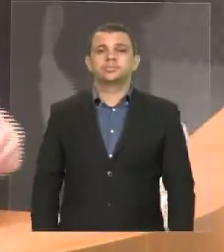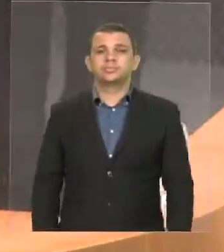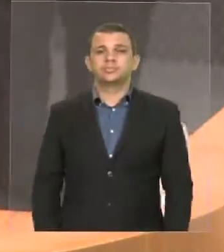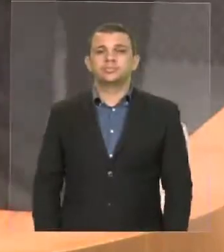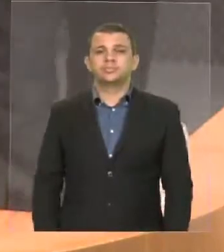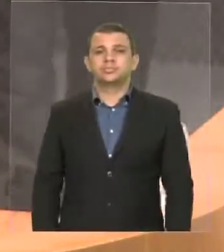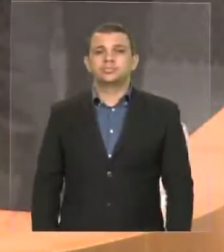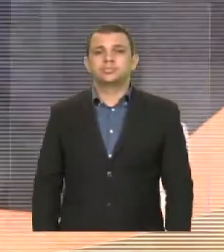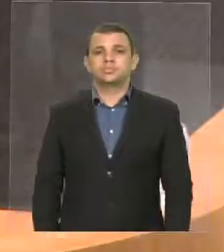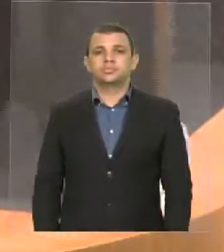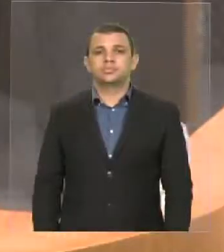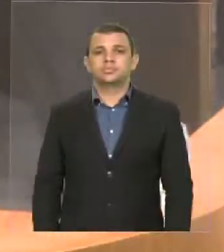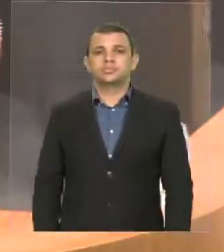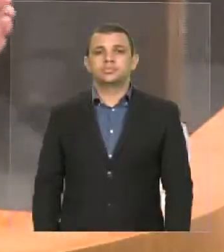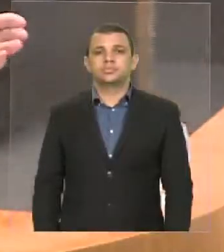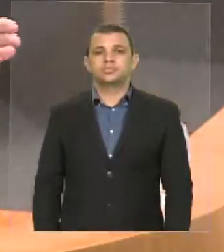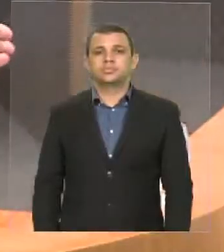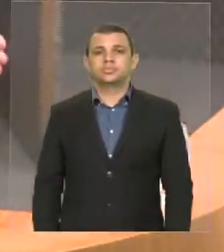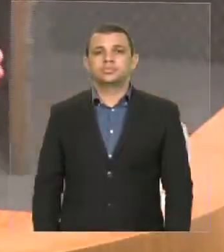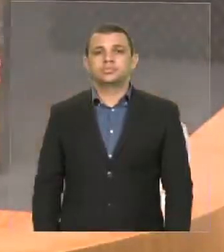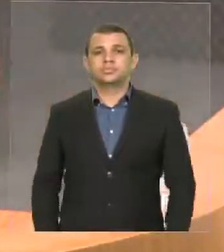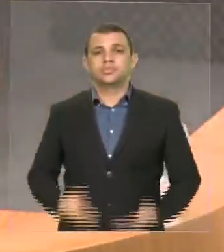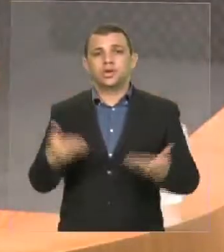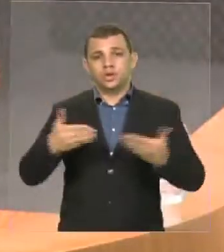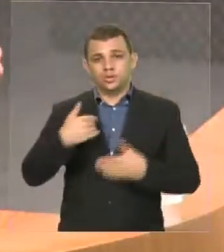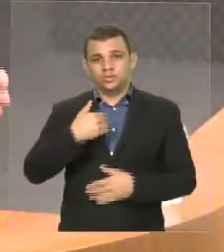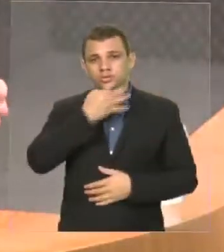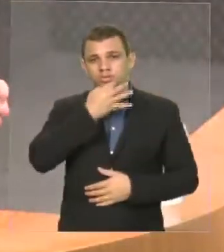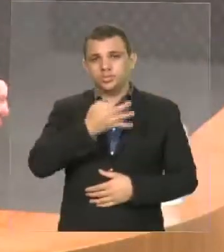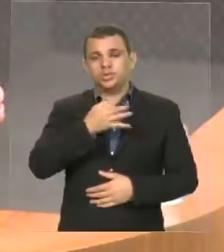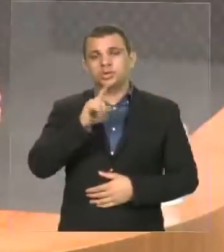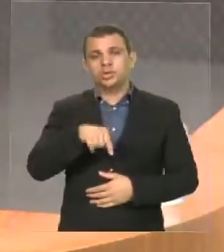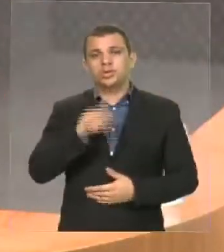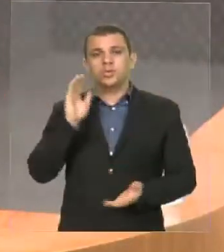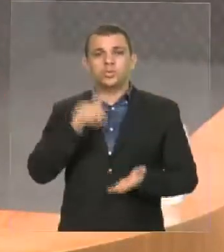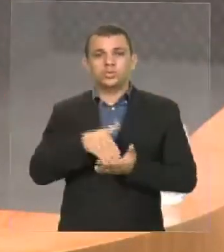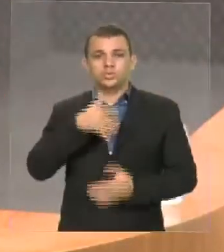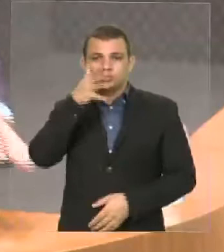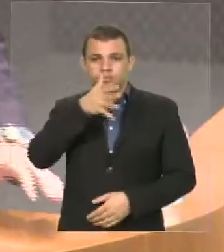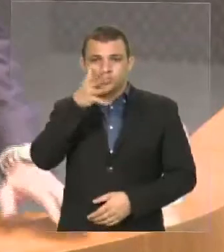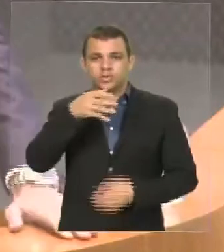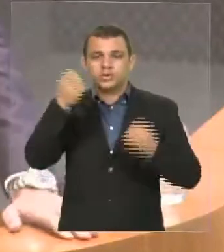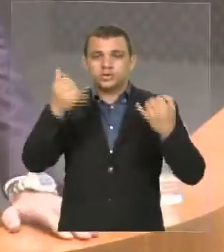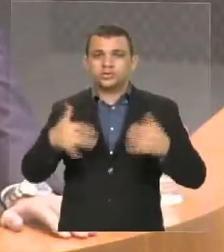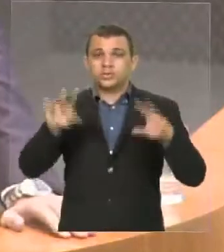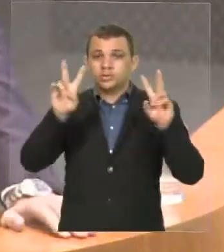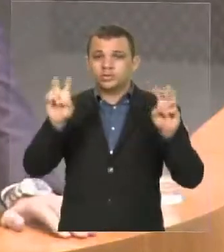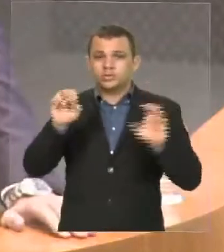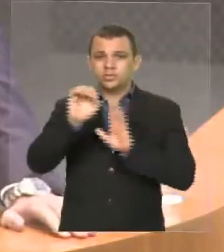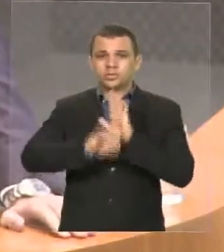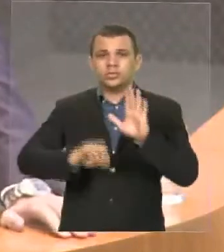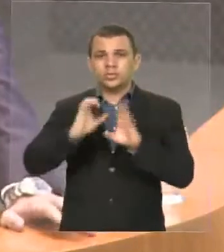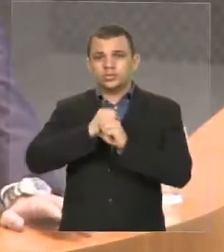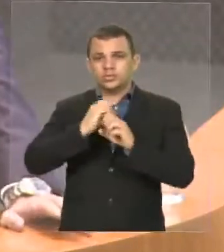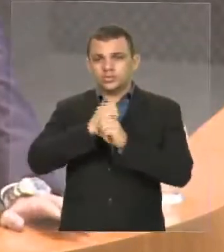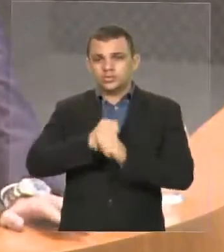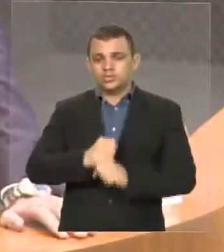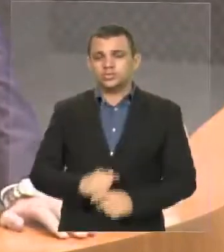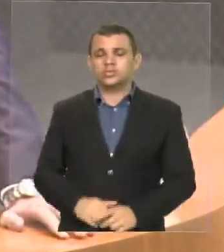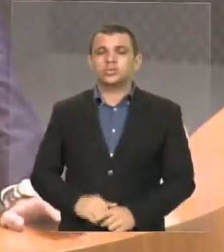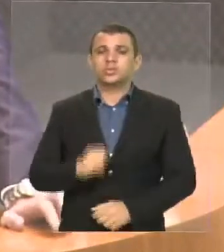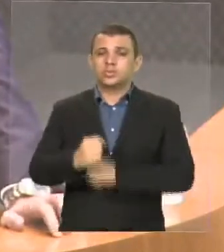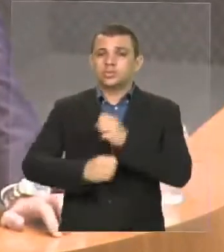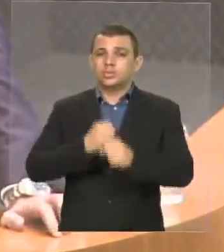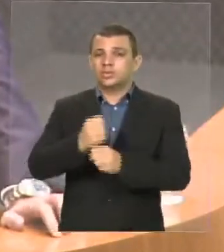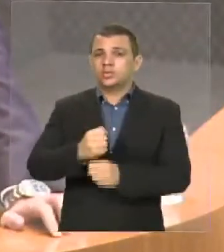Eu, hoje, acredito que seja o último orador a discutir o PELOA 2017,